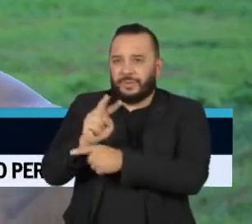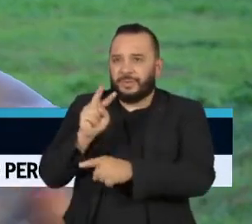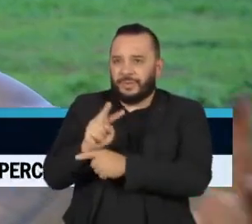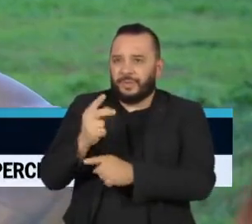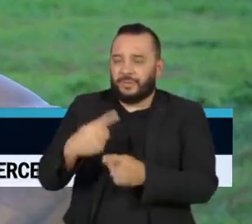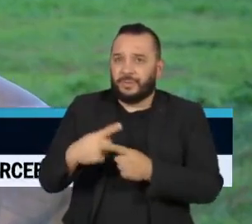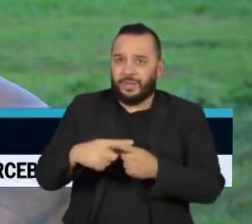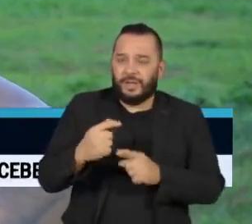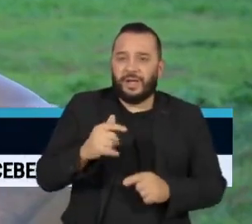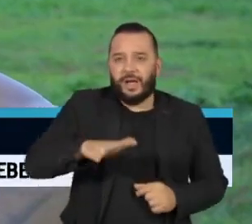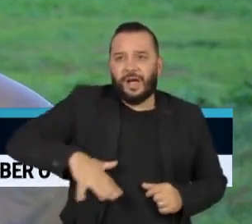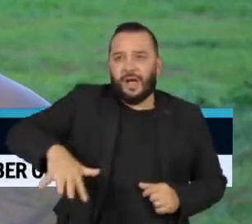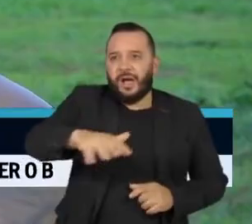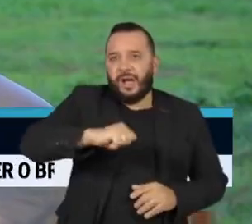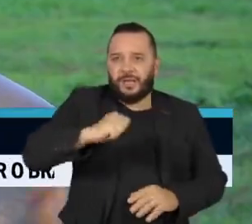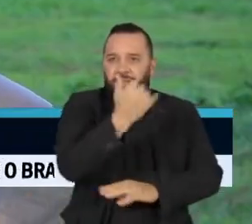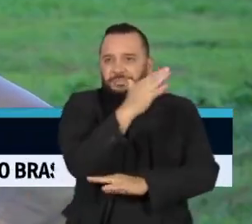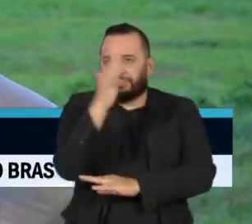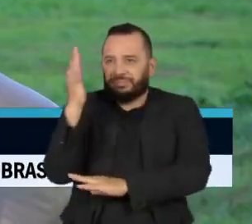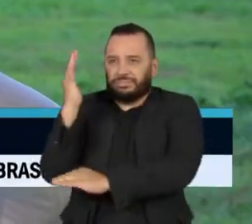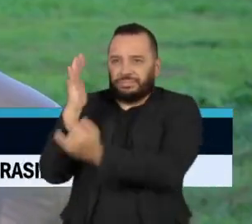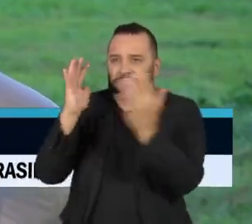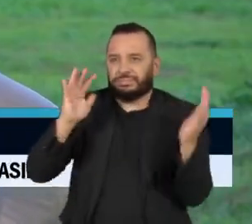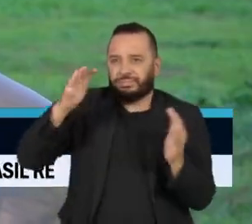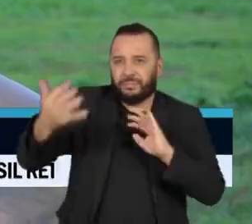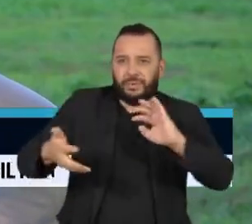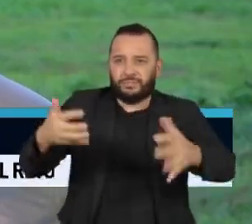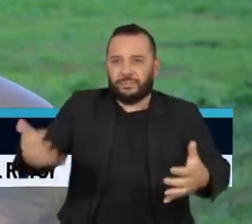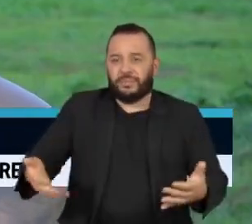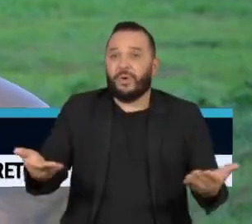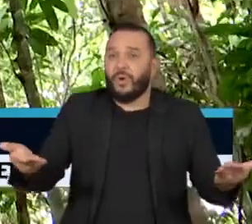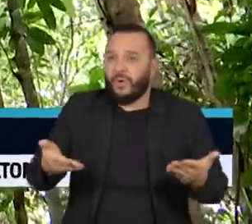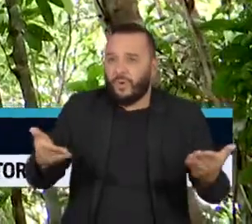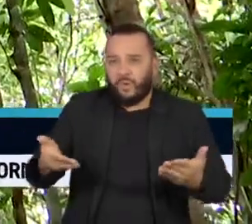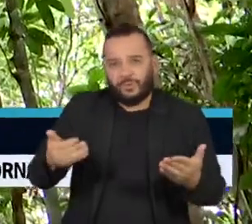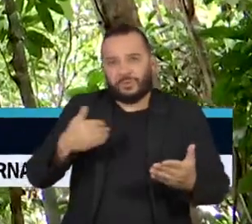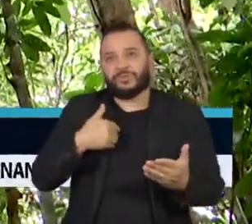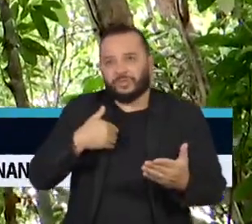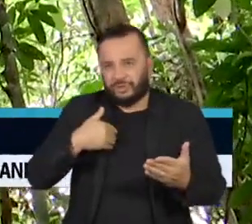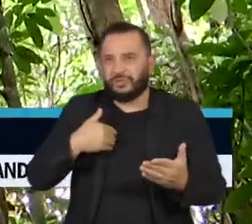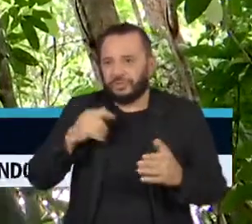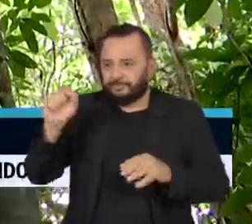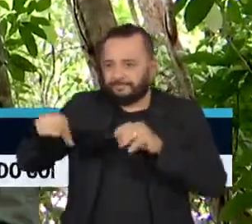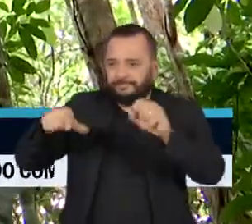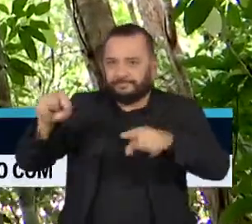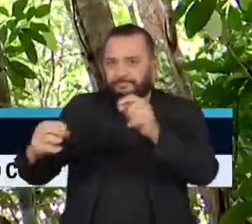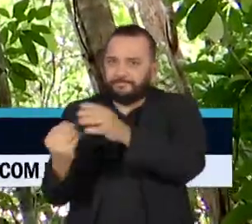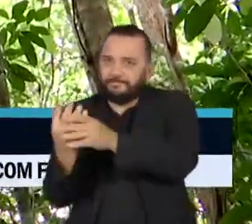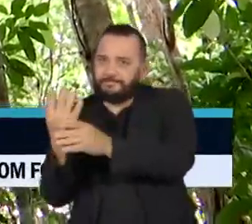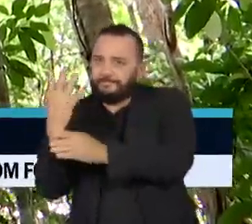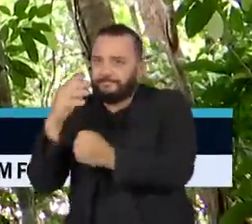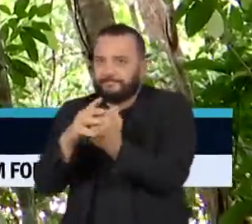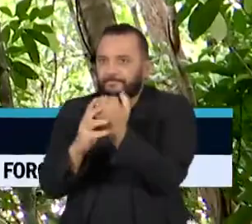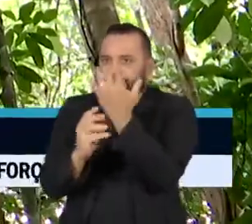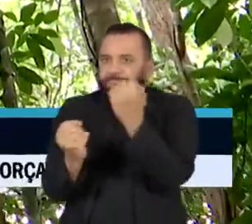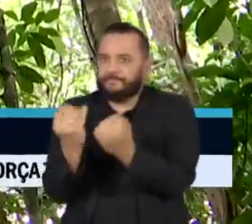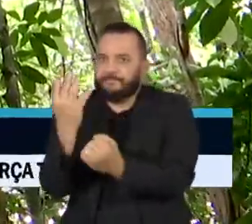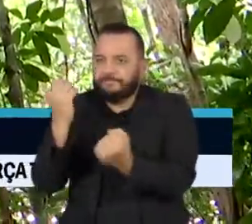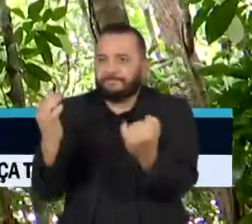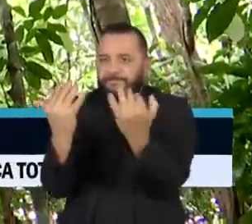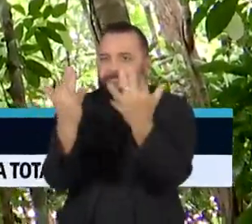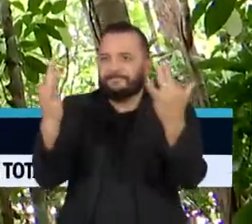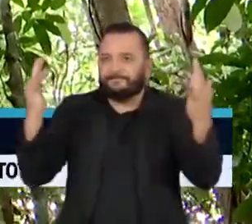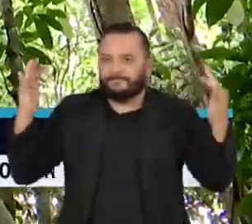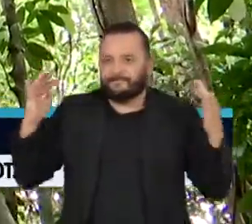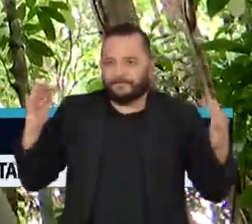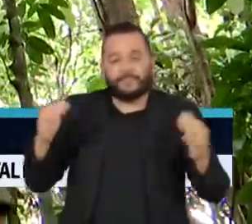foi feita abertura. E hoje recuperou, por conta que não teve mais exploração,